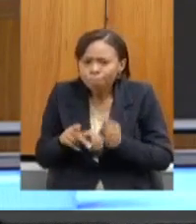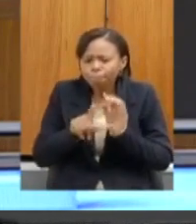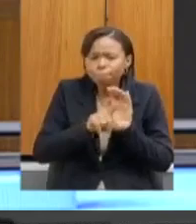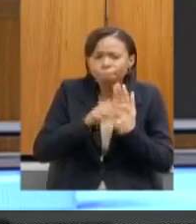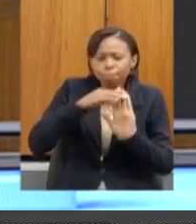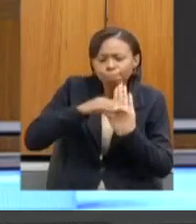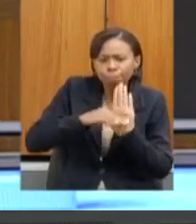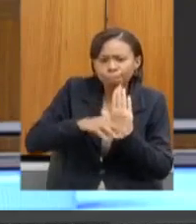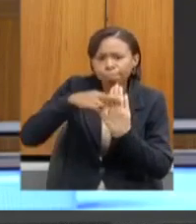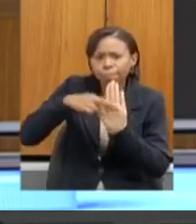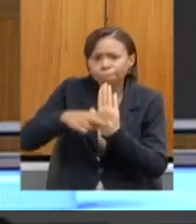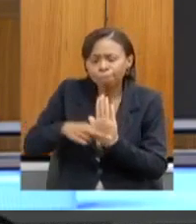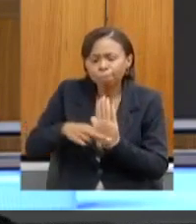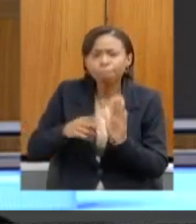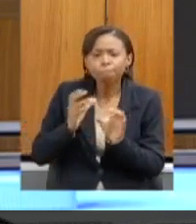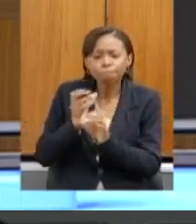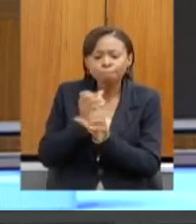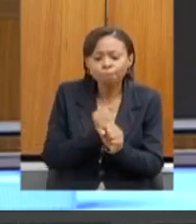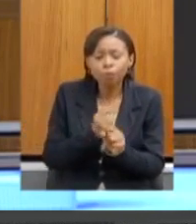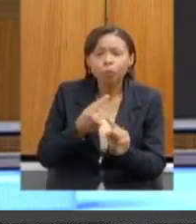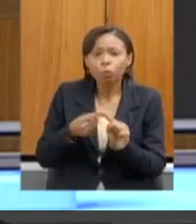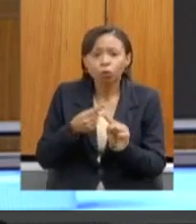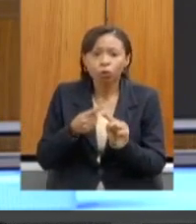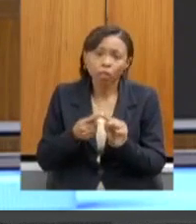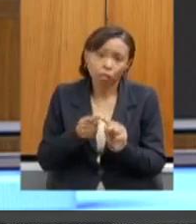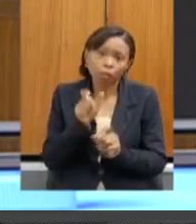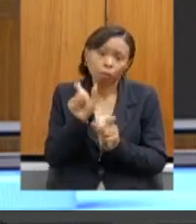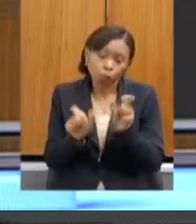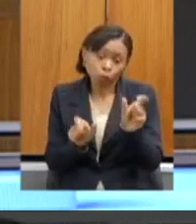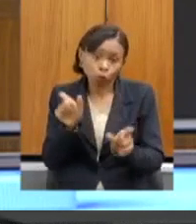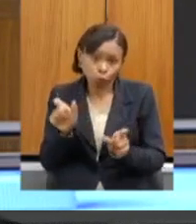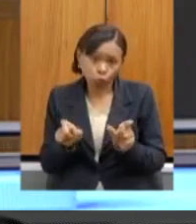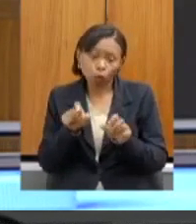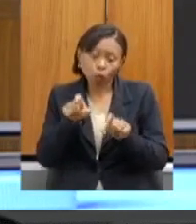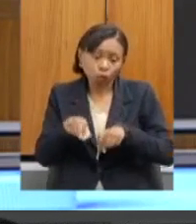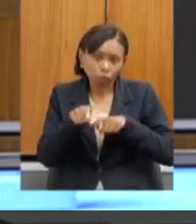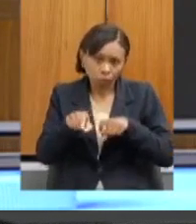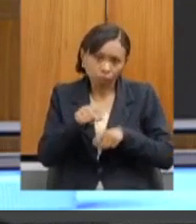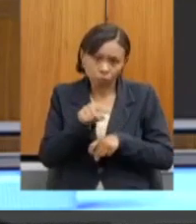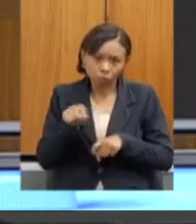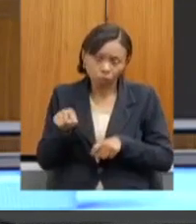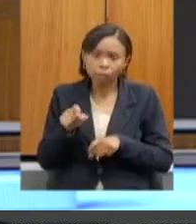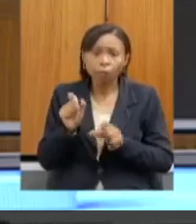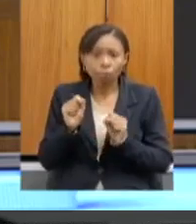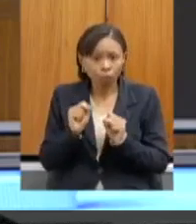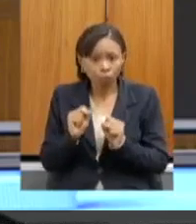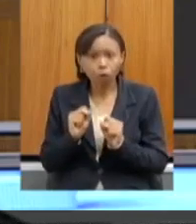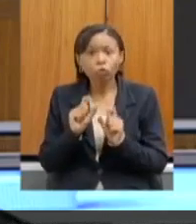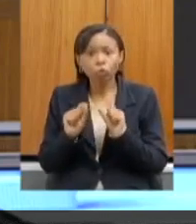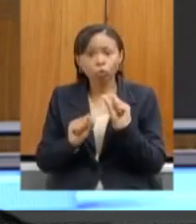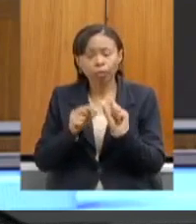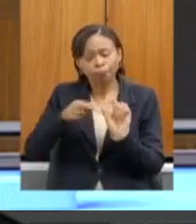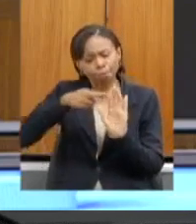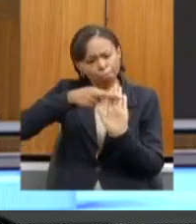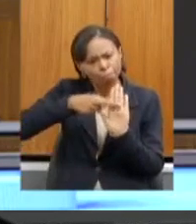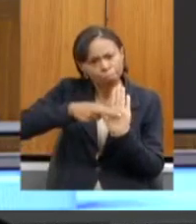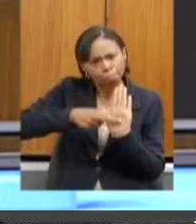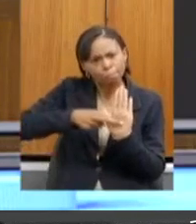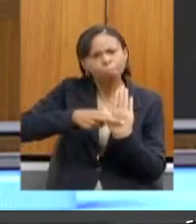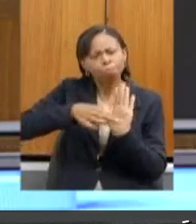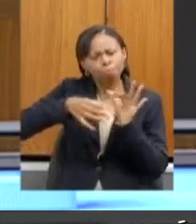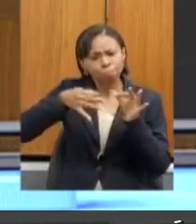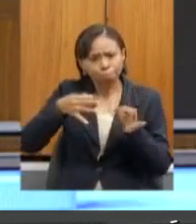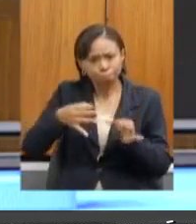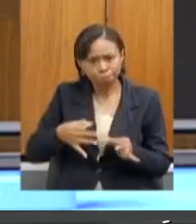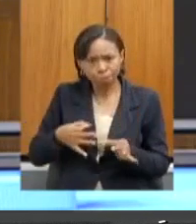possam também estar regulares, como o senhor mencionou na segunda ponderação, existe, por